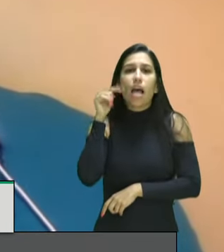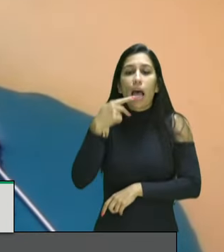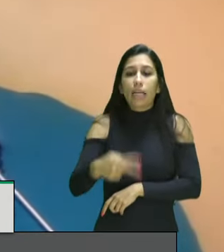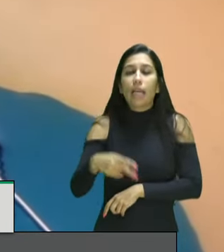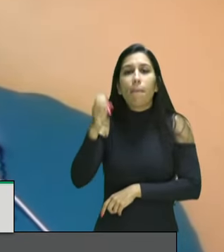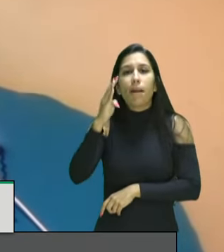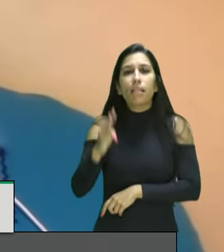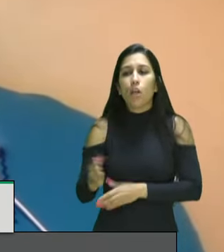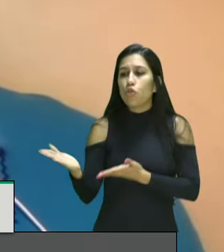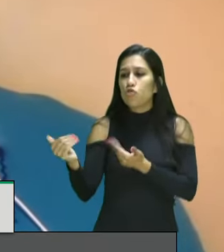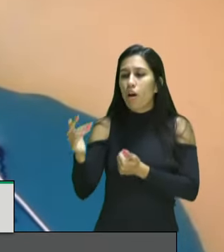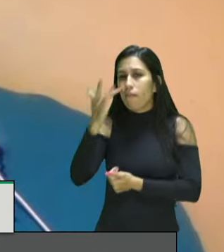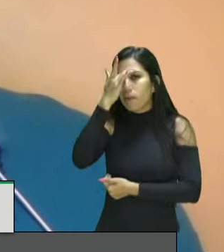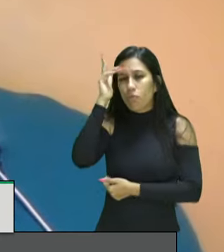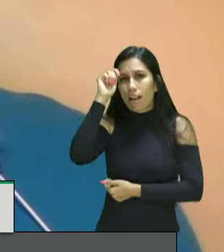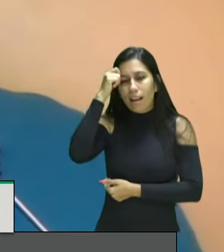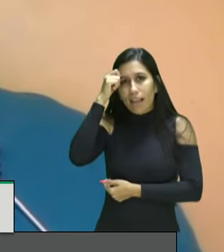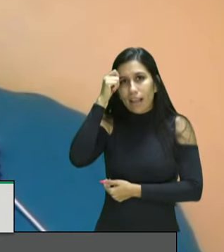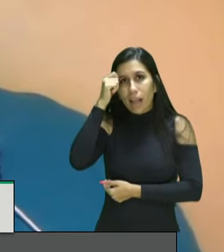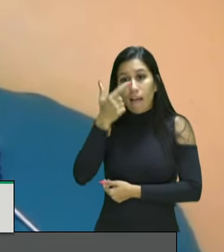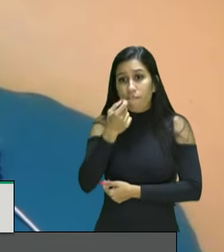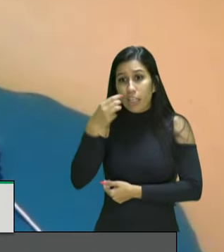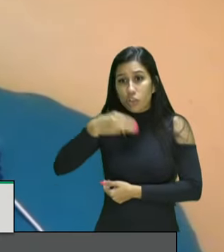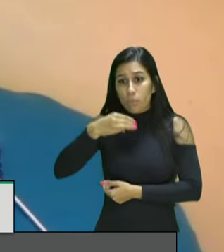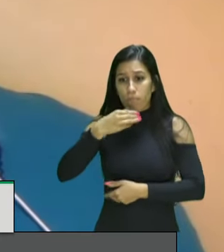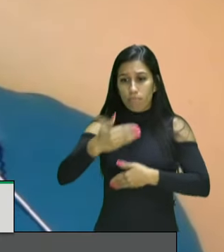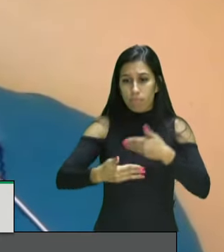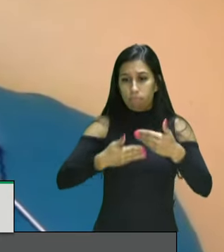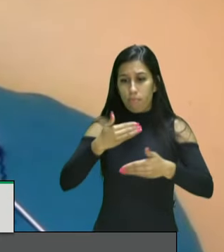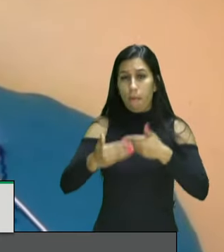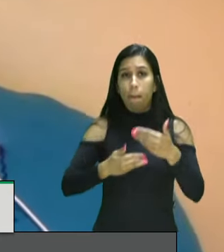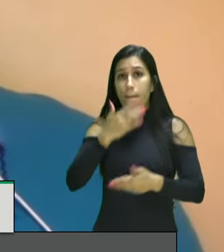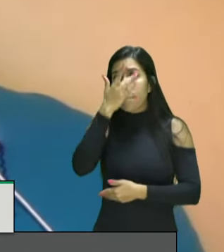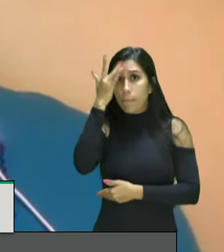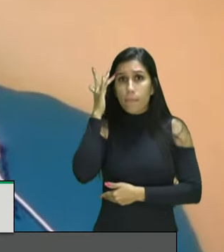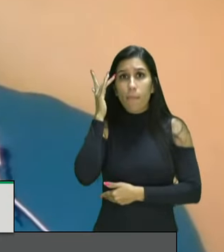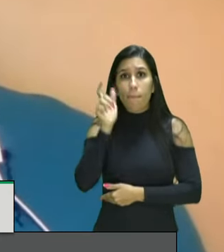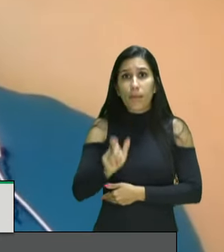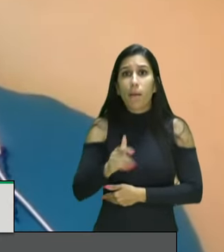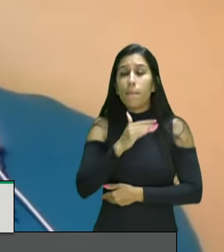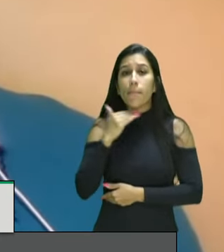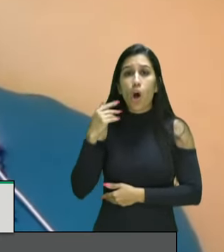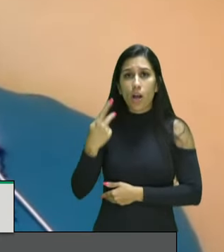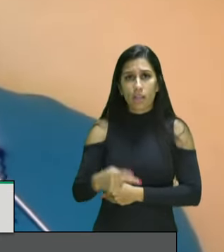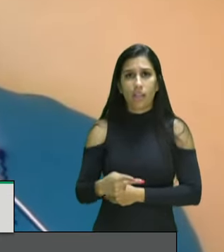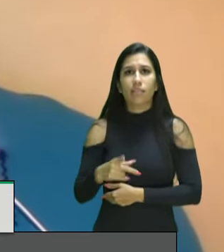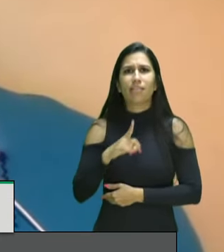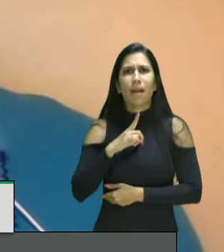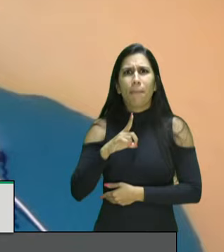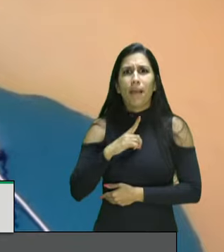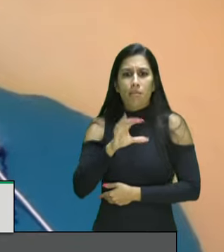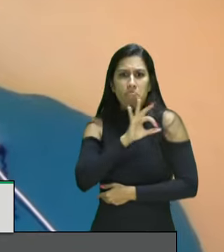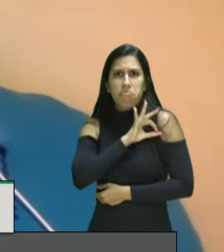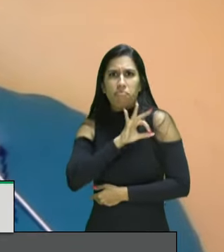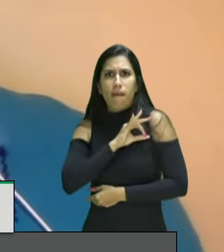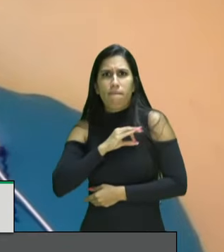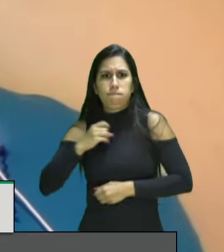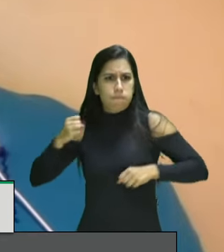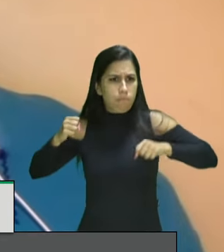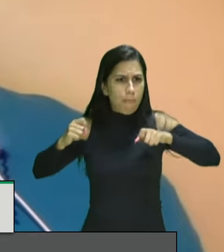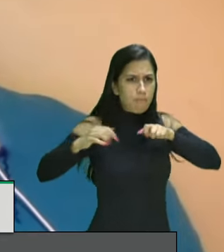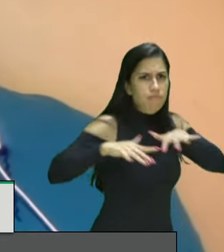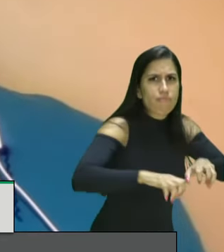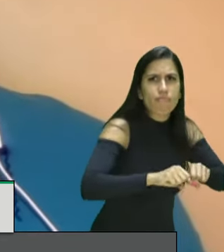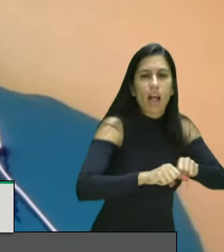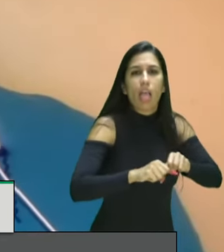comunidades negras periféricas viverem situações típicas de ditadura com invasões de domicílios sem mandados judiciais prisões